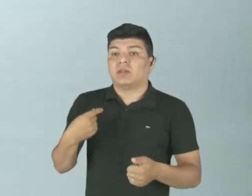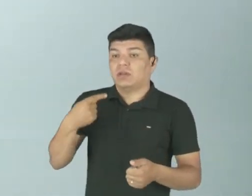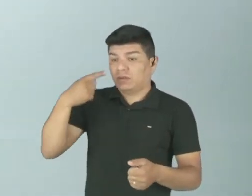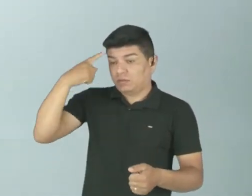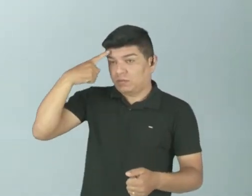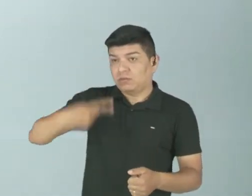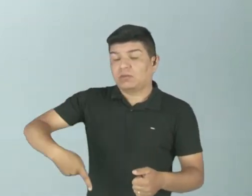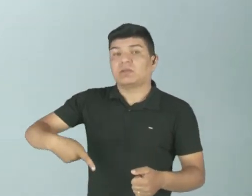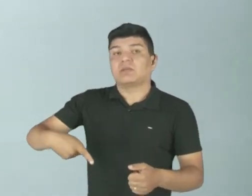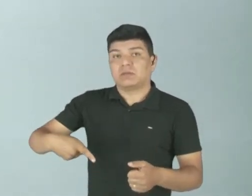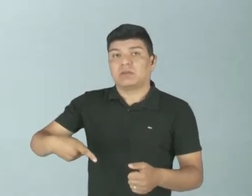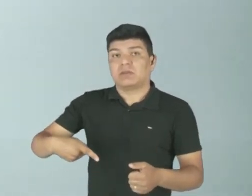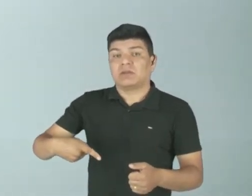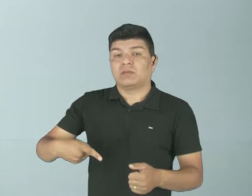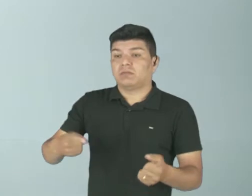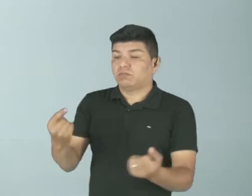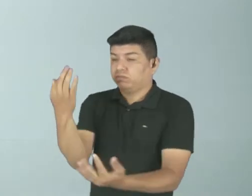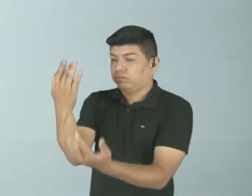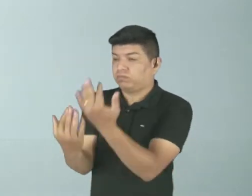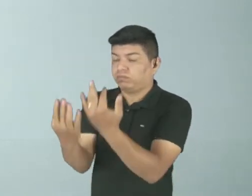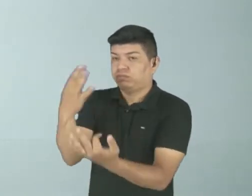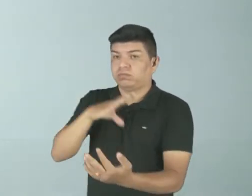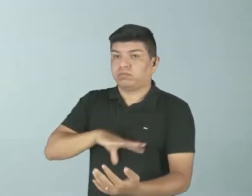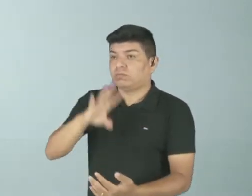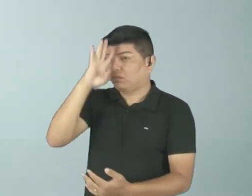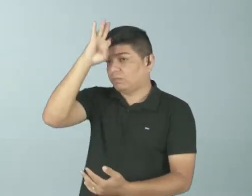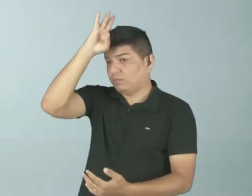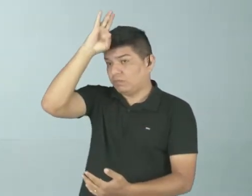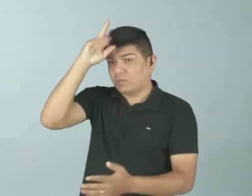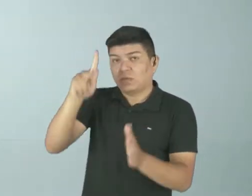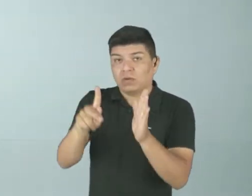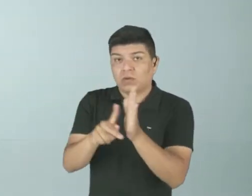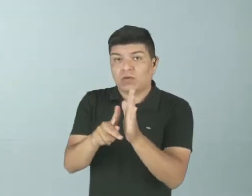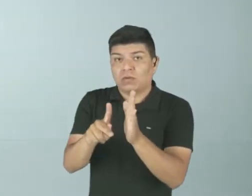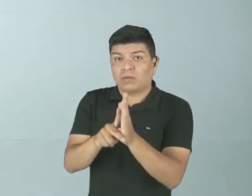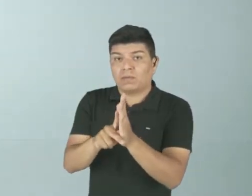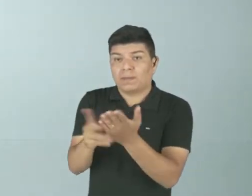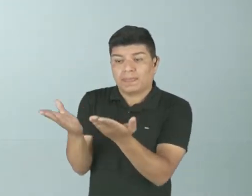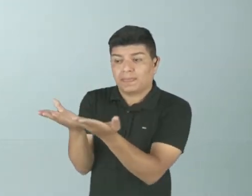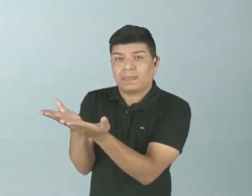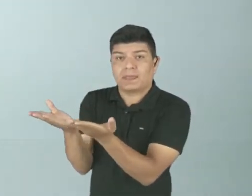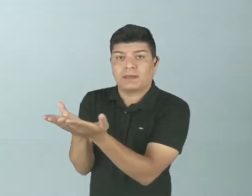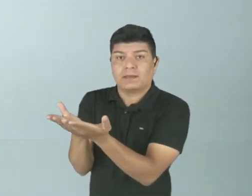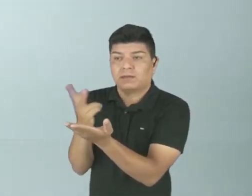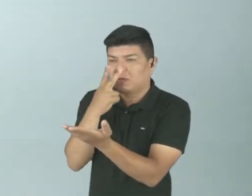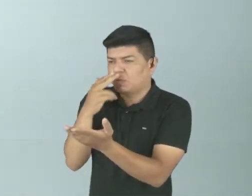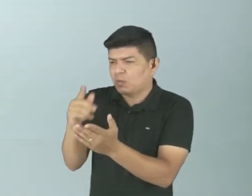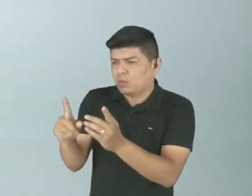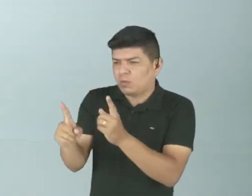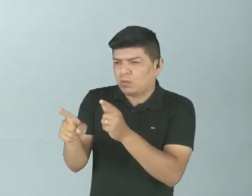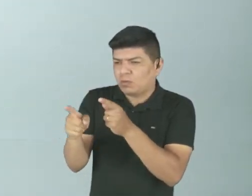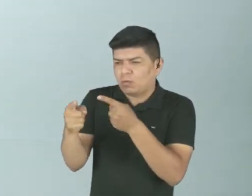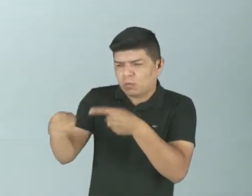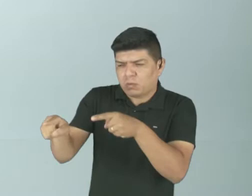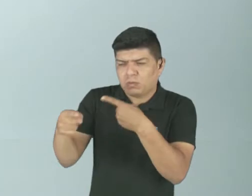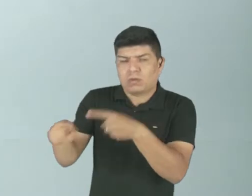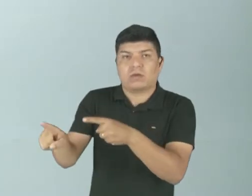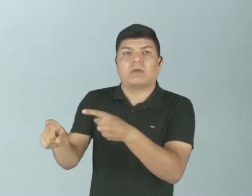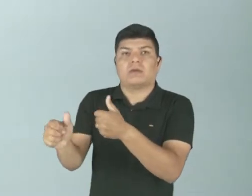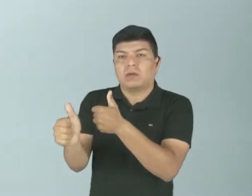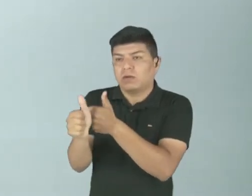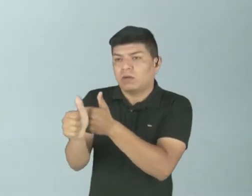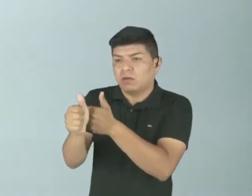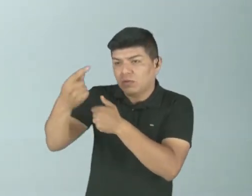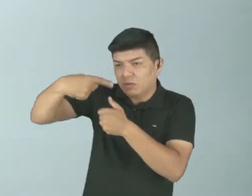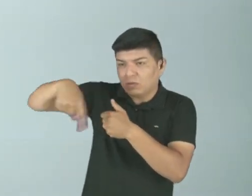em Roma tinha sido os cristãos. E a partir daquele período, então, os cristãos foram perseguidos, mortos, jogados